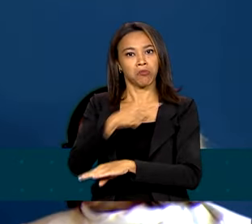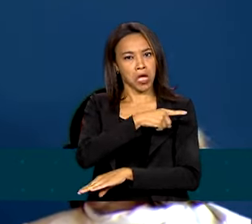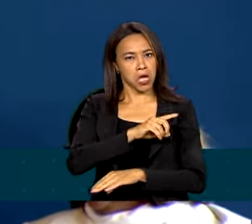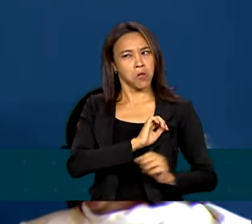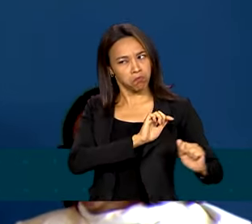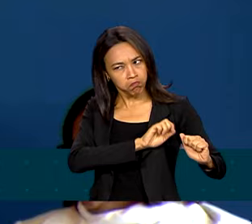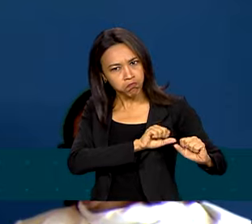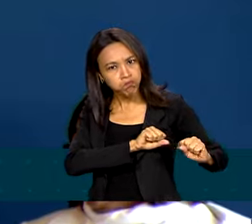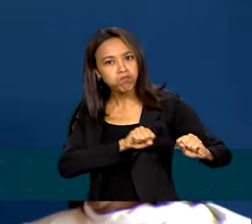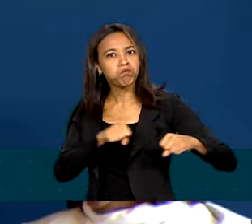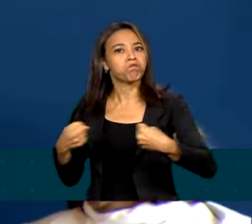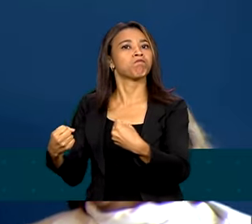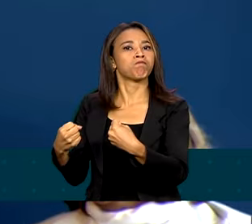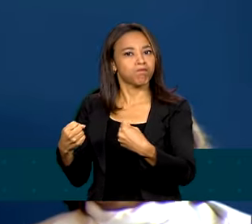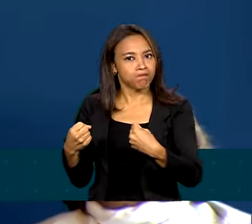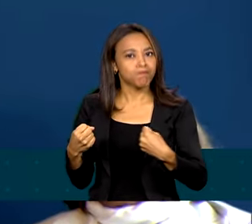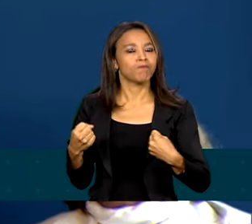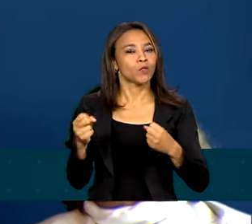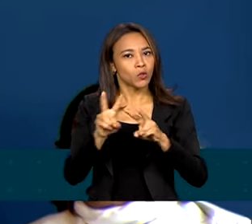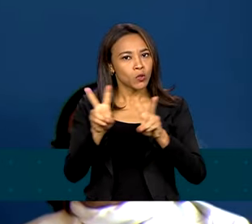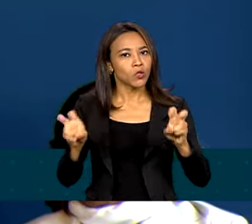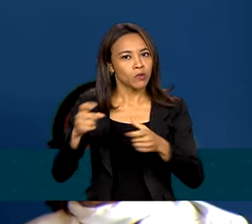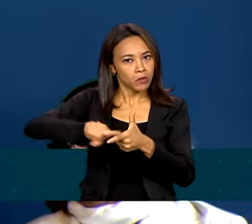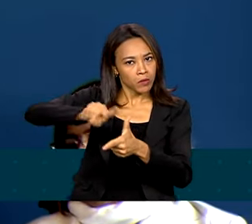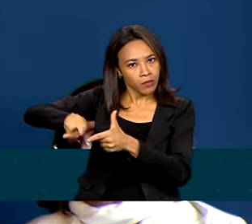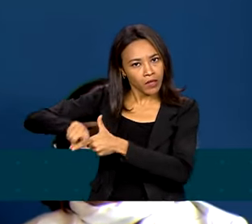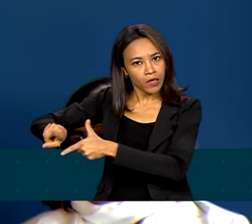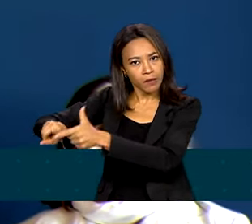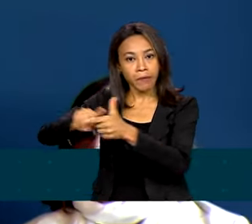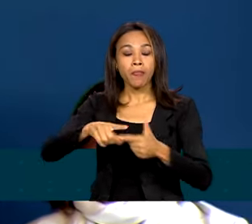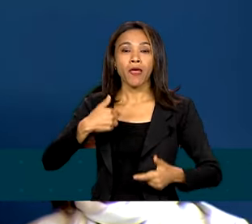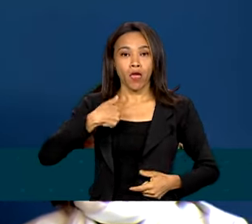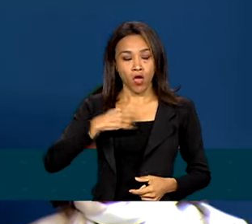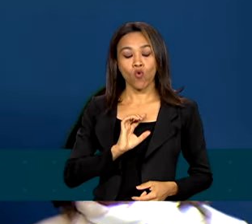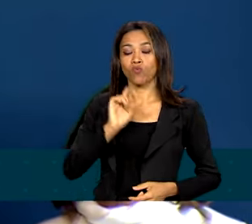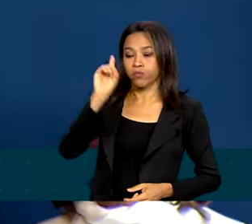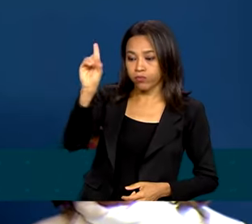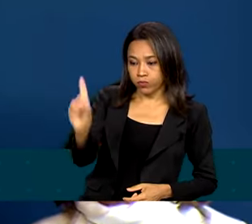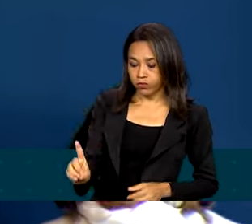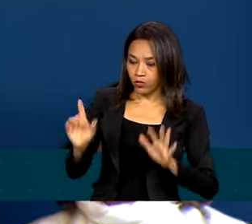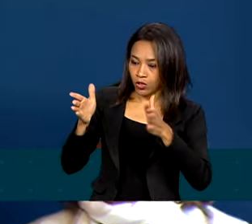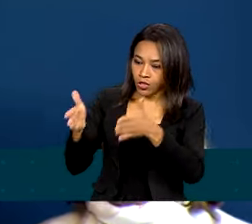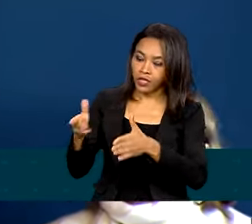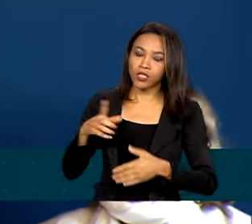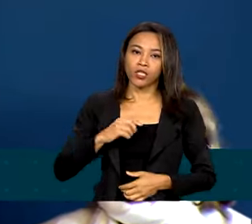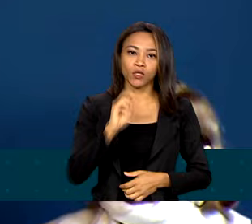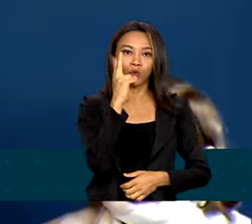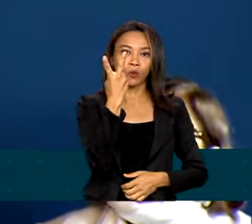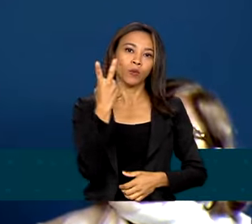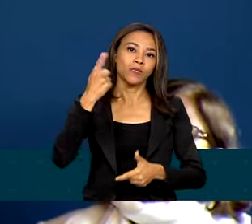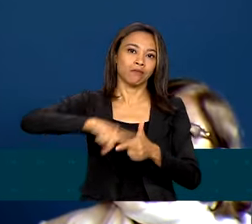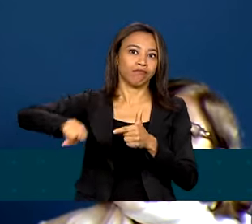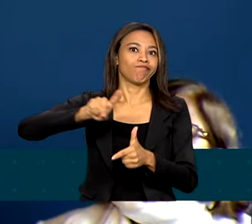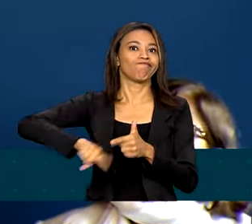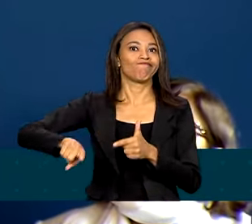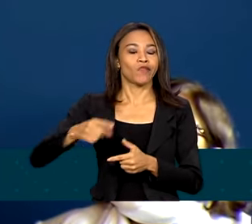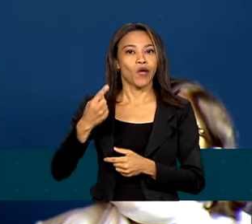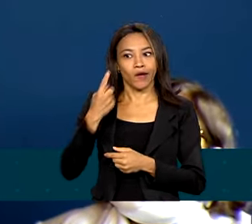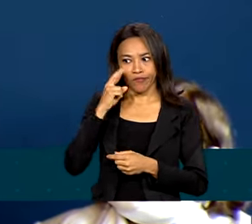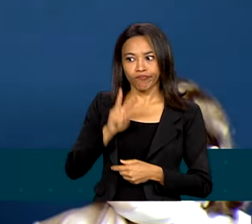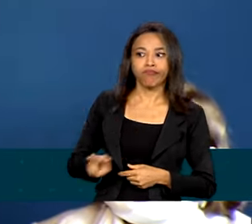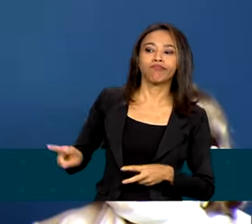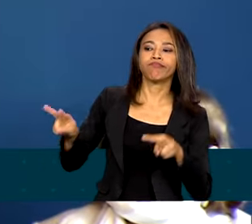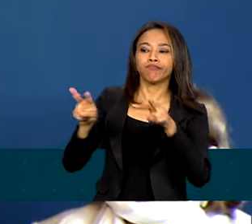enfrentamento dessa crise. E quando cheguei lá, identifiquei que havia duas crises, uma visível e uma